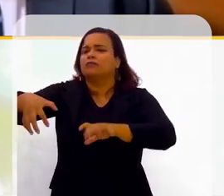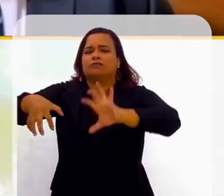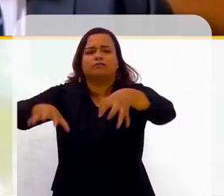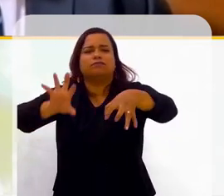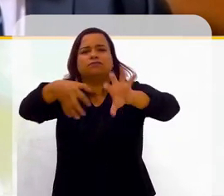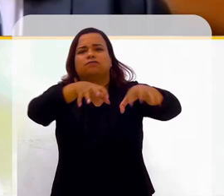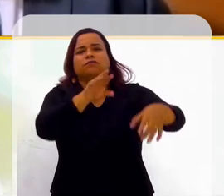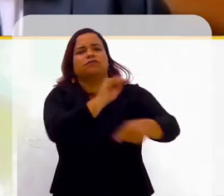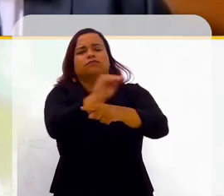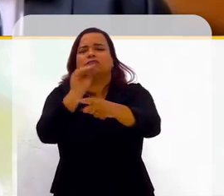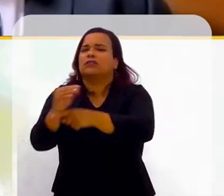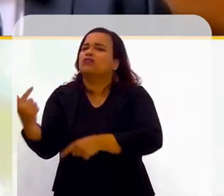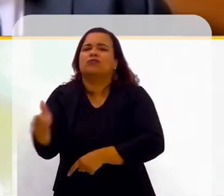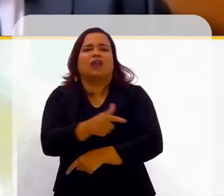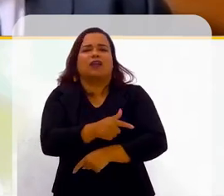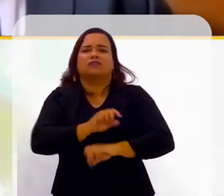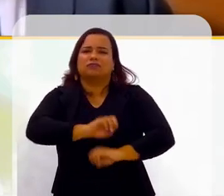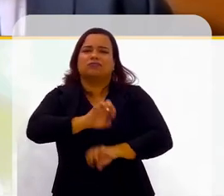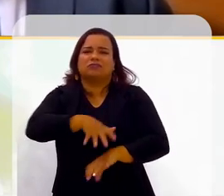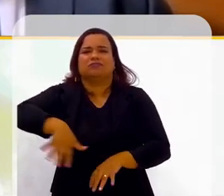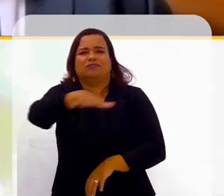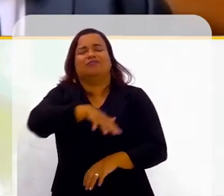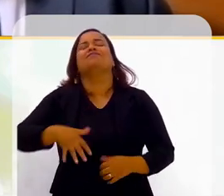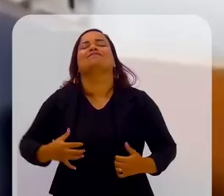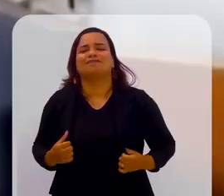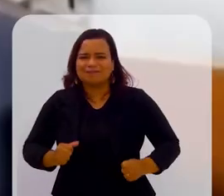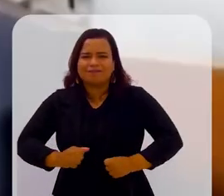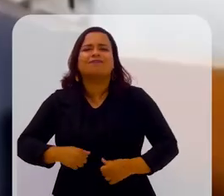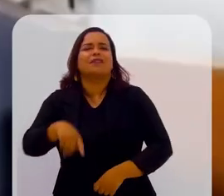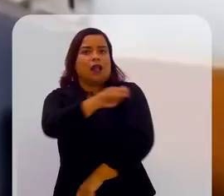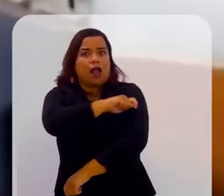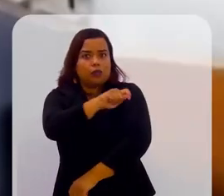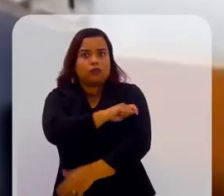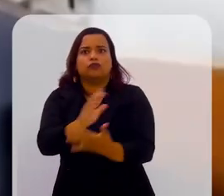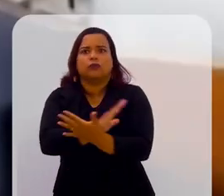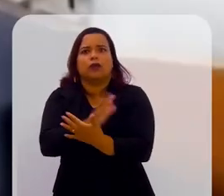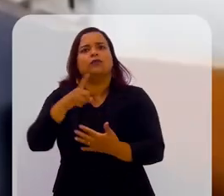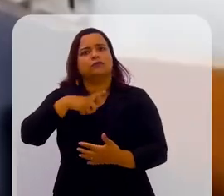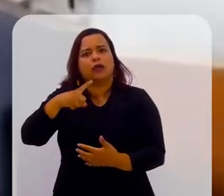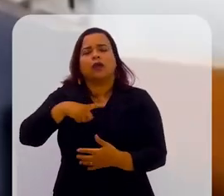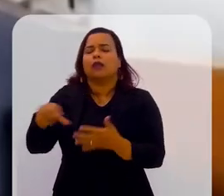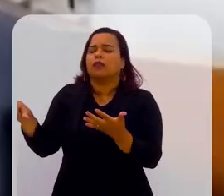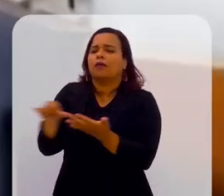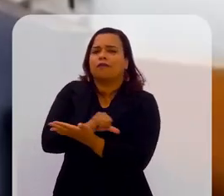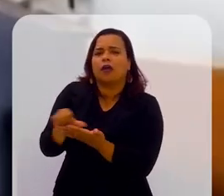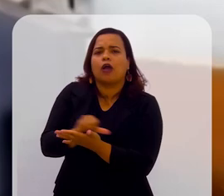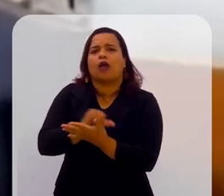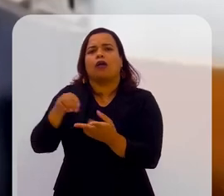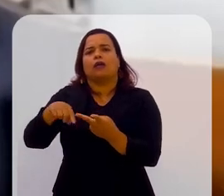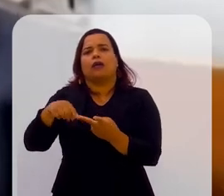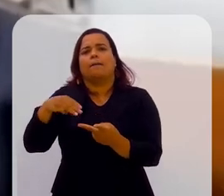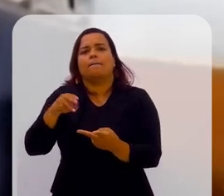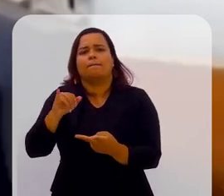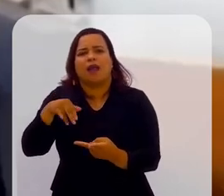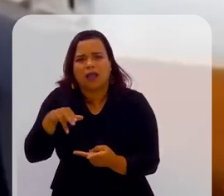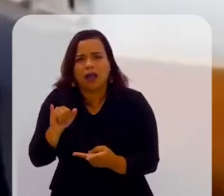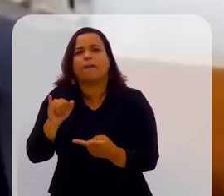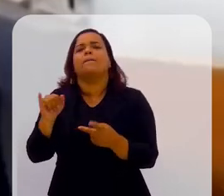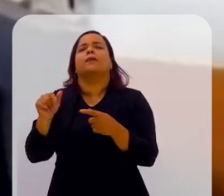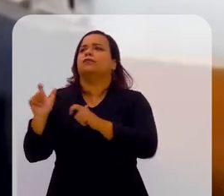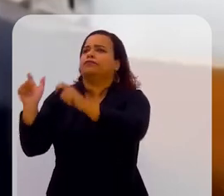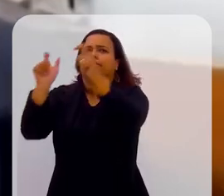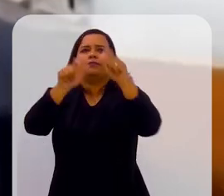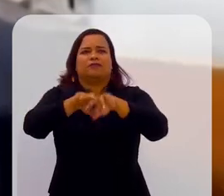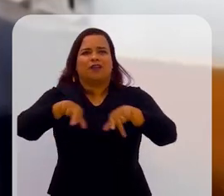desassistidas de educação. Então, a gente tem alunos em Miami, em Nova Iorque, em Orlando, mas essas pessoas têm várias